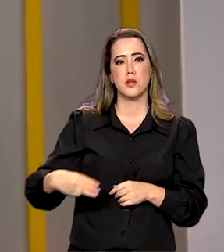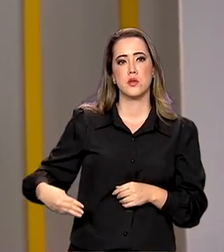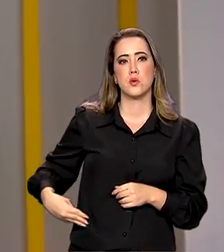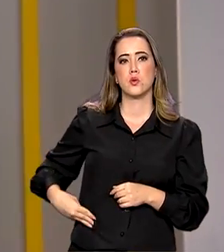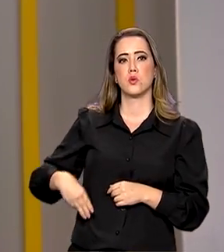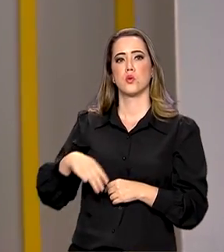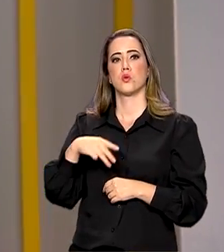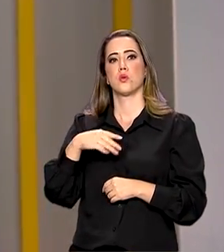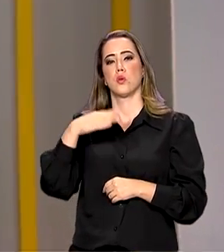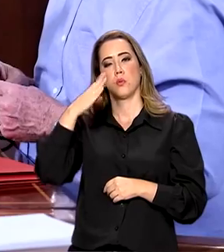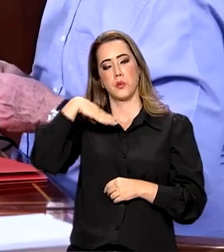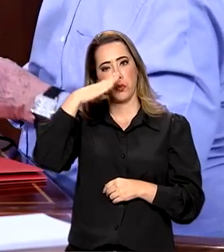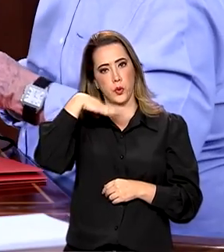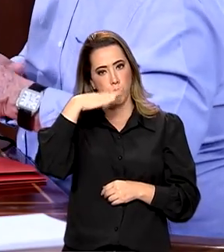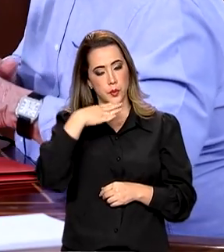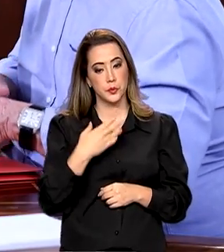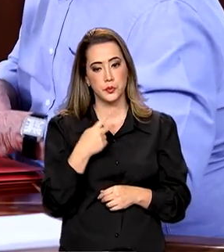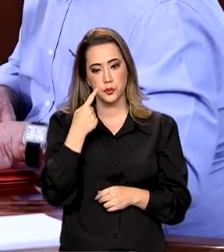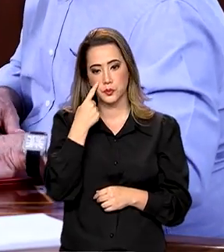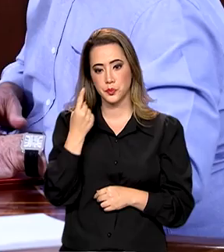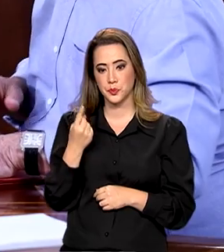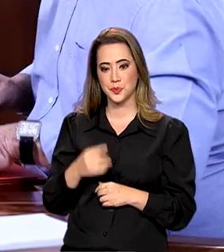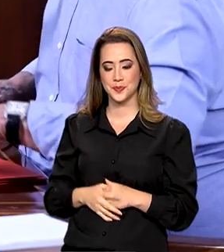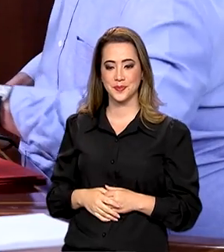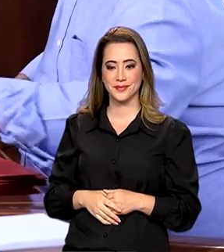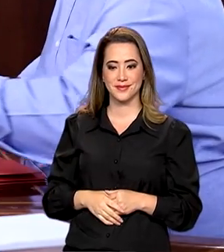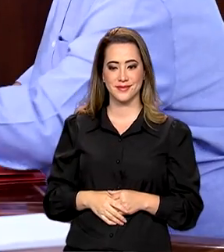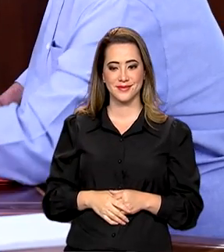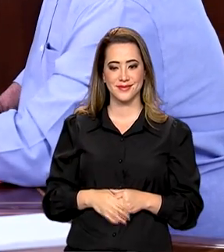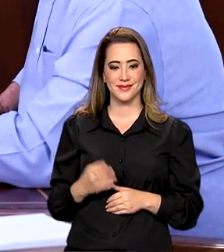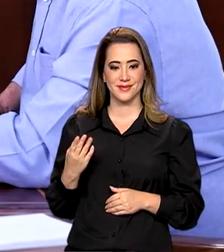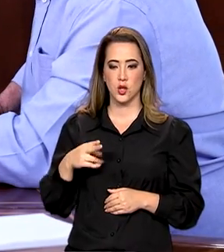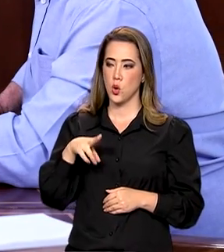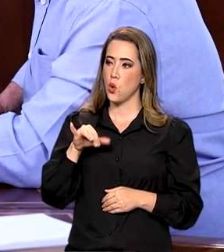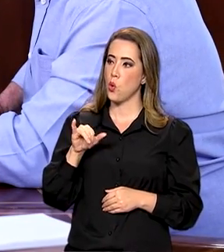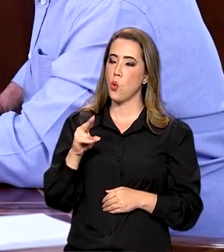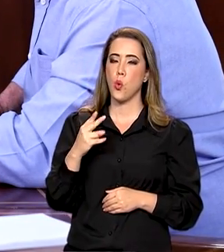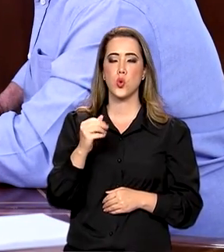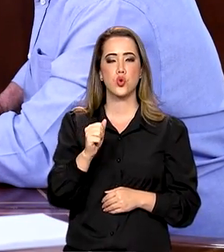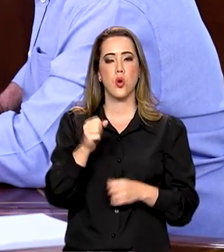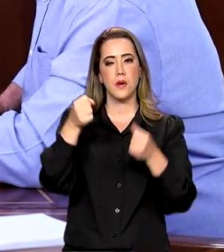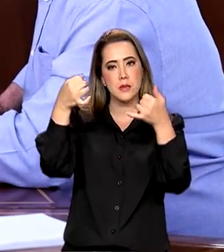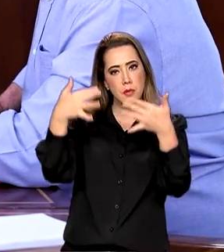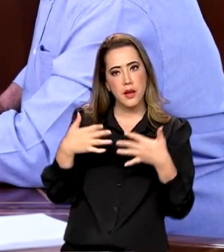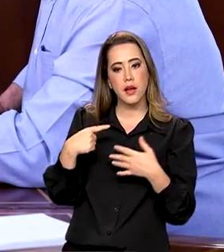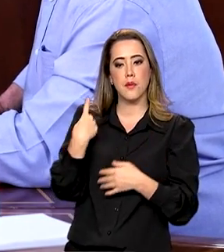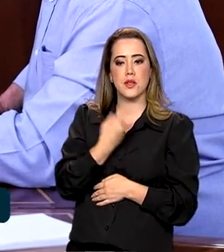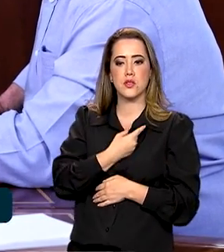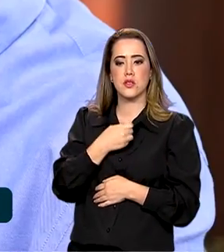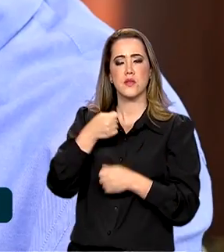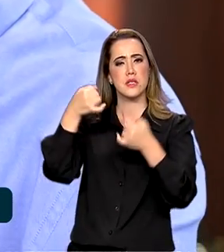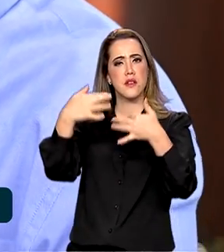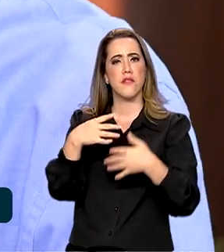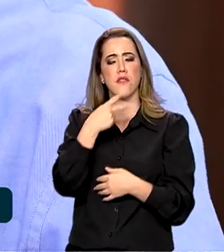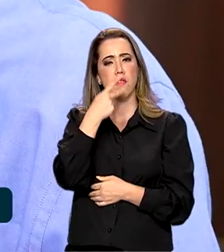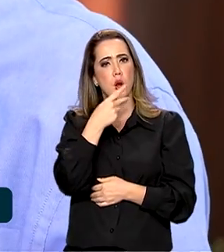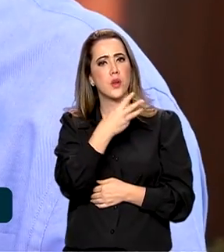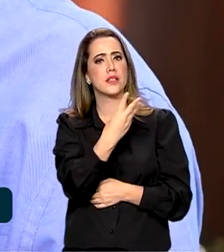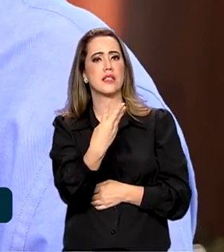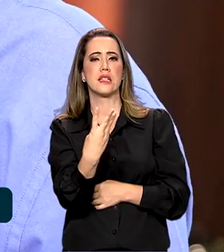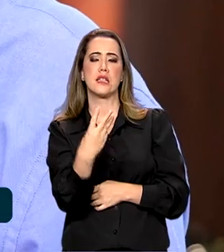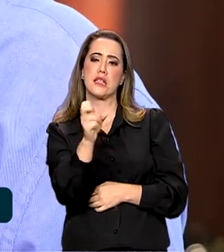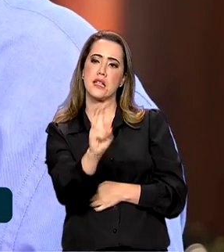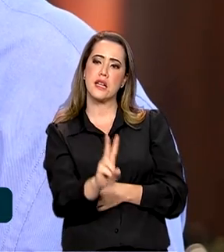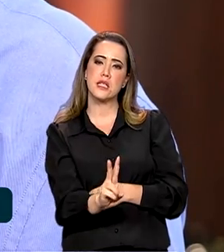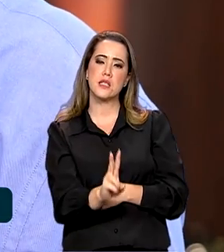Lula. Vamos ouvir. Uchoa, faz um favor para mim. Você falou três vezes Canal GOV. Pelo amor de